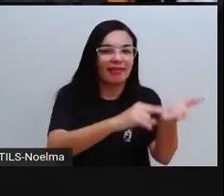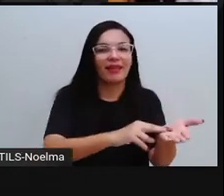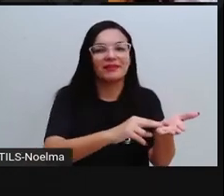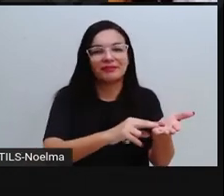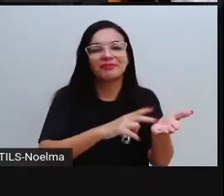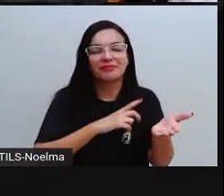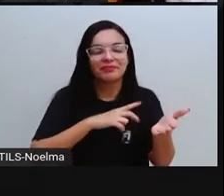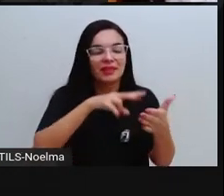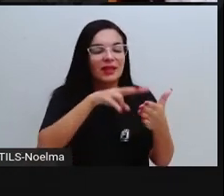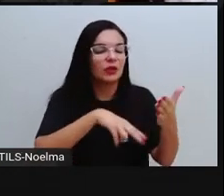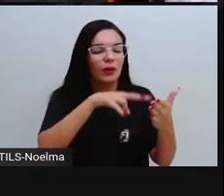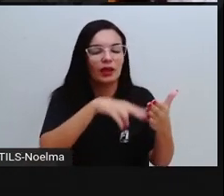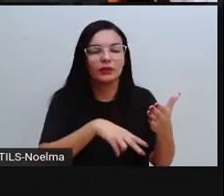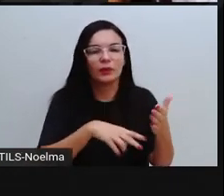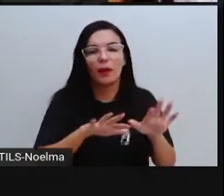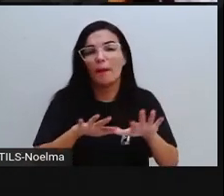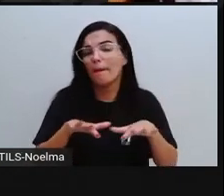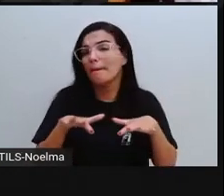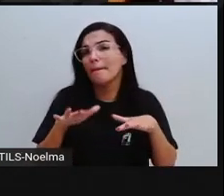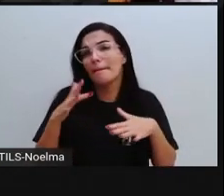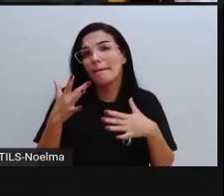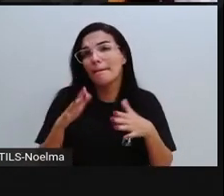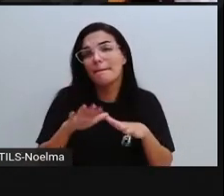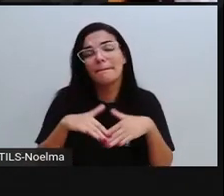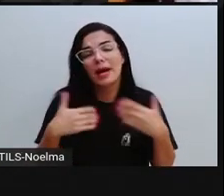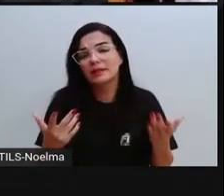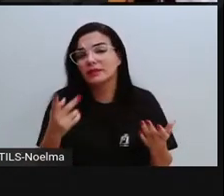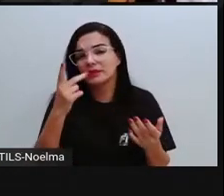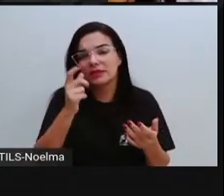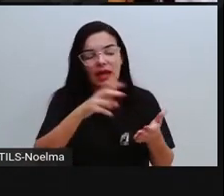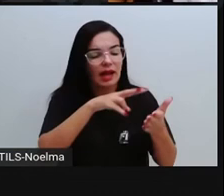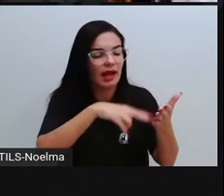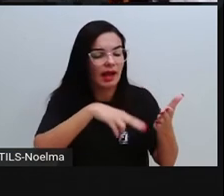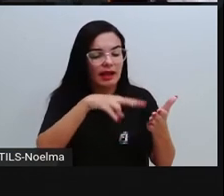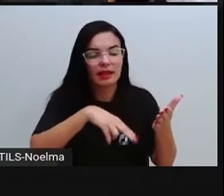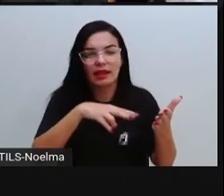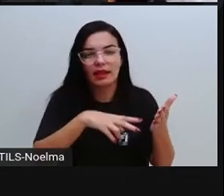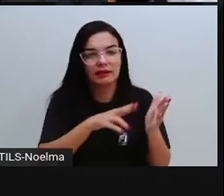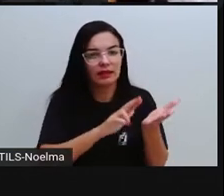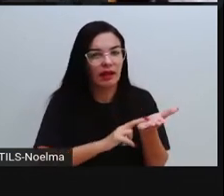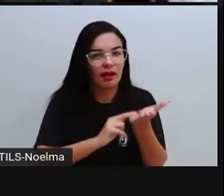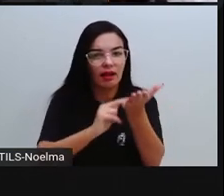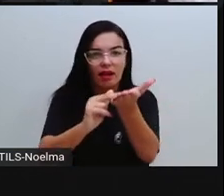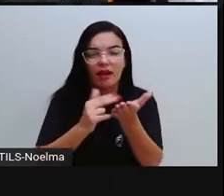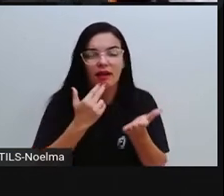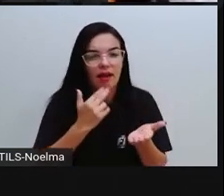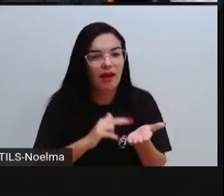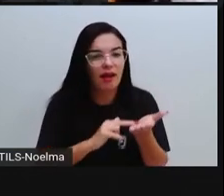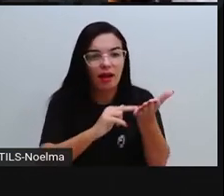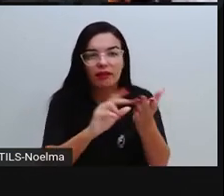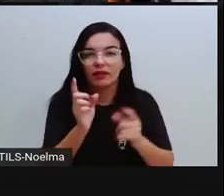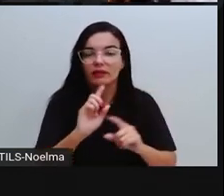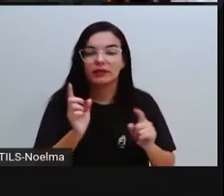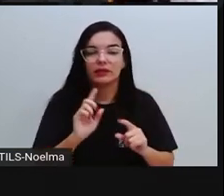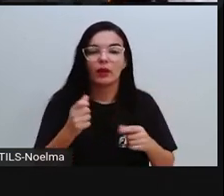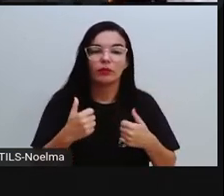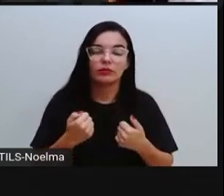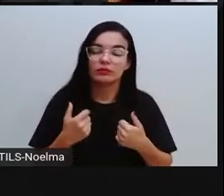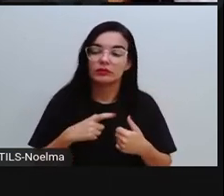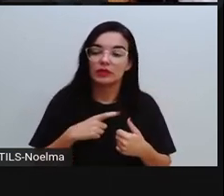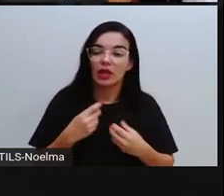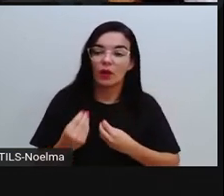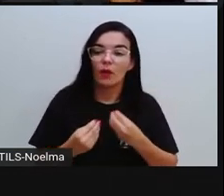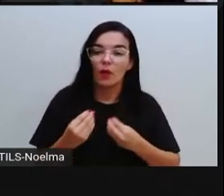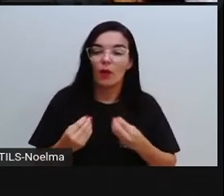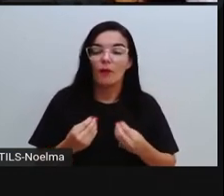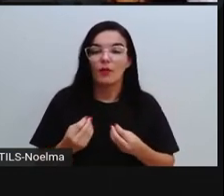as pessoas, elas enviam cartas, nem todas essas cartas são lidas, nem todas essas cartas que são publicadas, né? São pouquíssimas